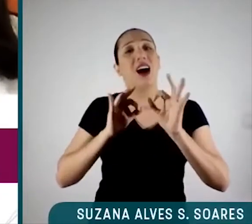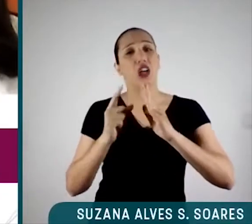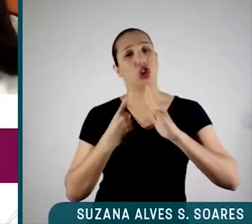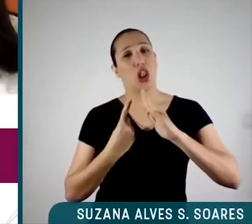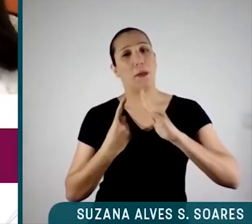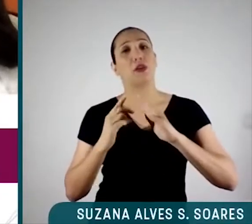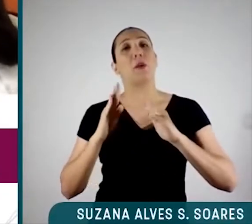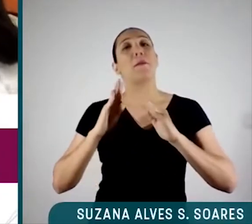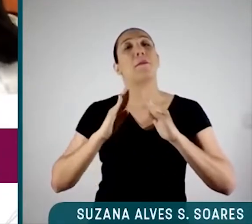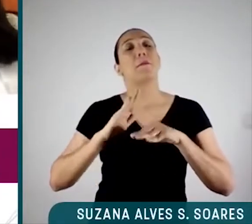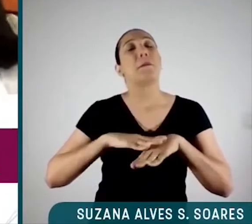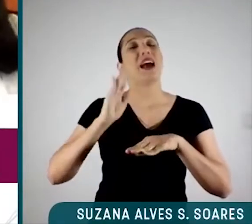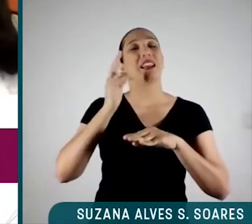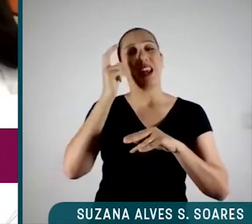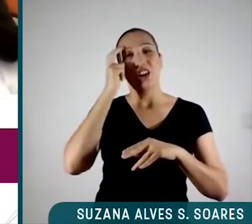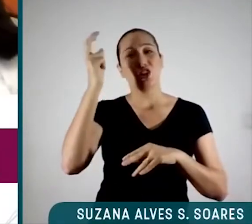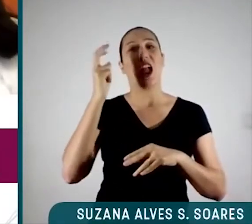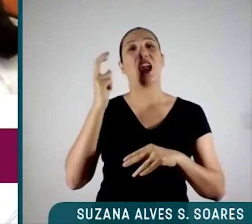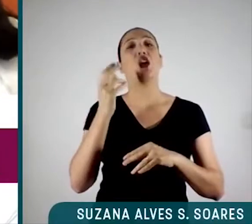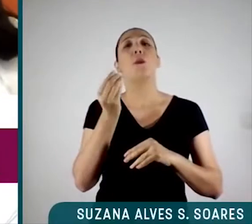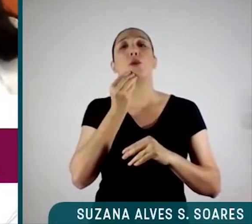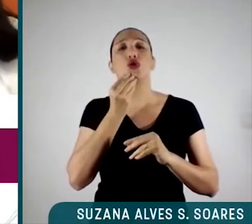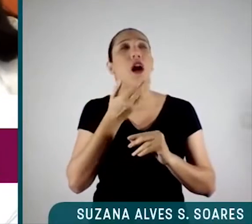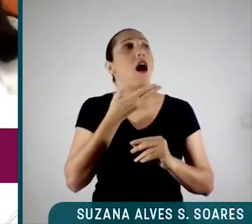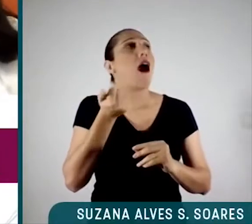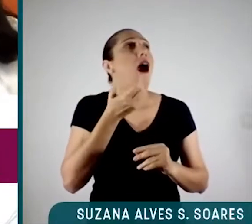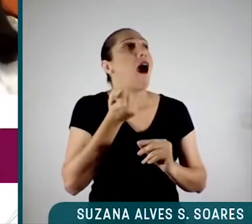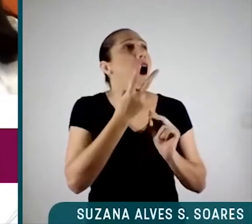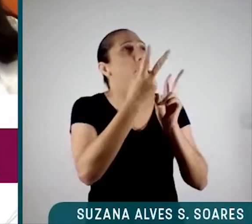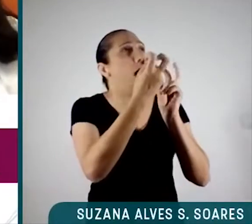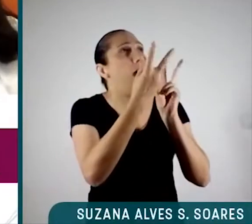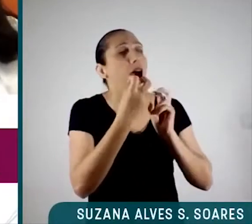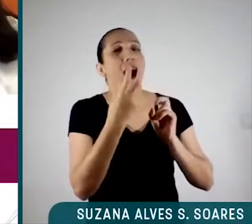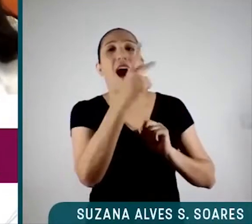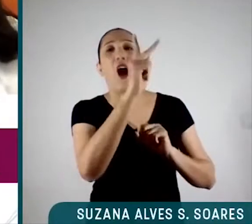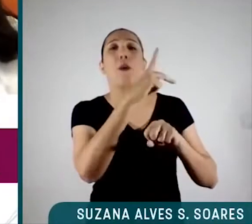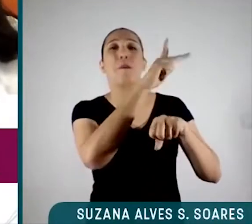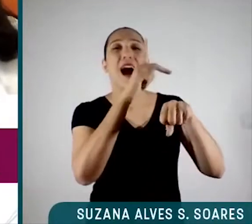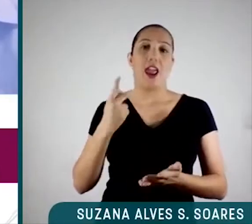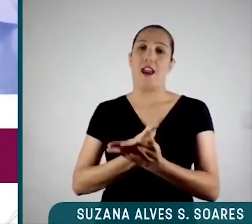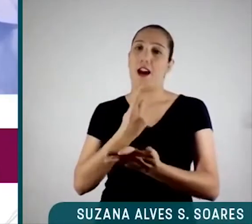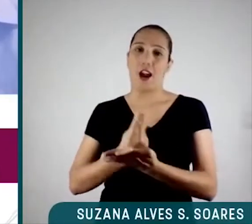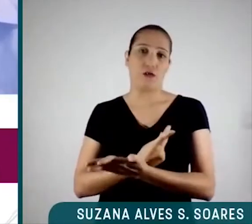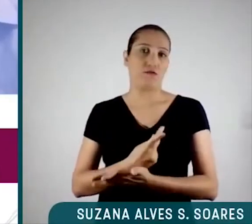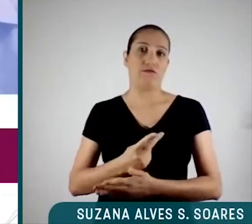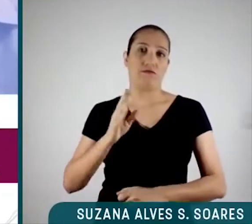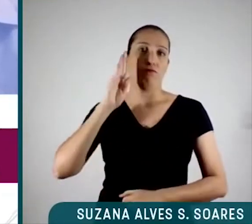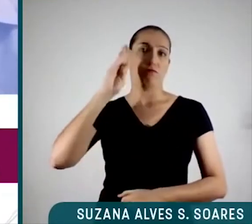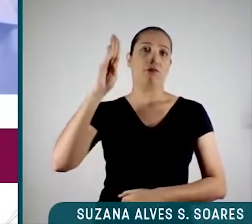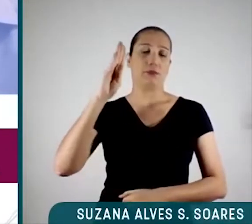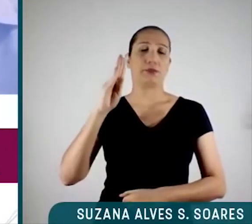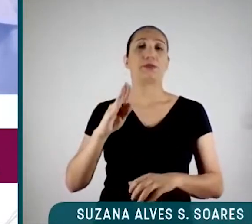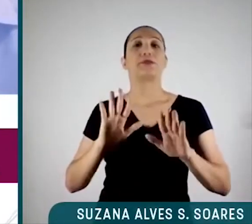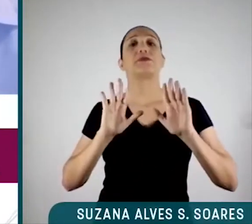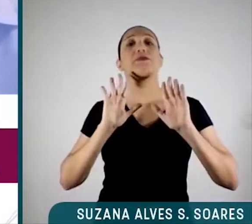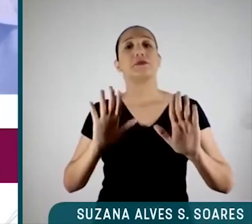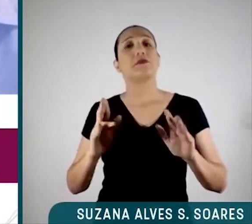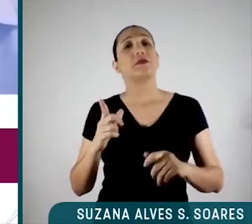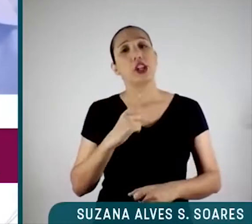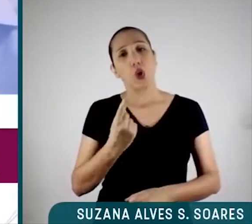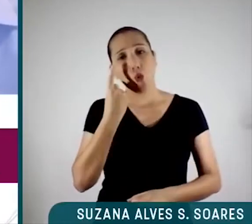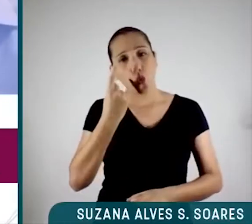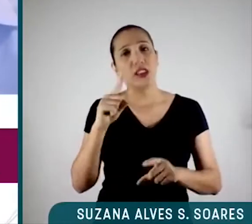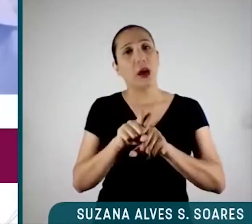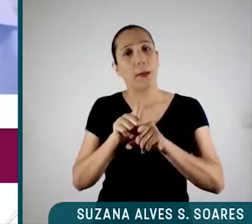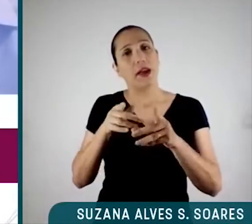experiência dos países, acho que o custo econômico certamente poderia ser menor. Mas existe um elemento também, de curto